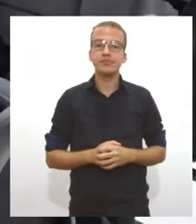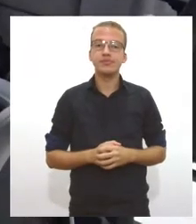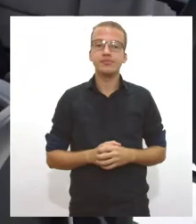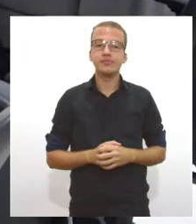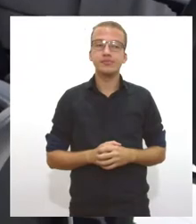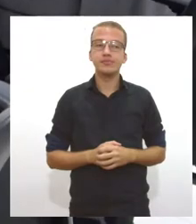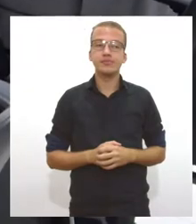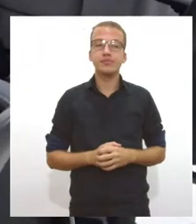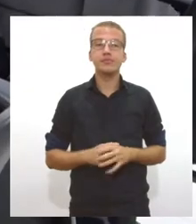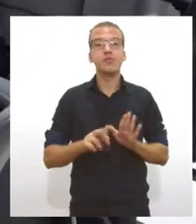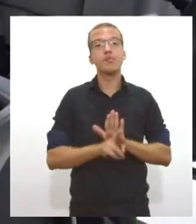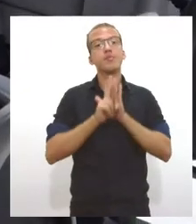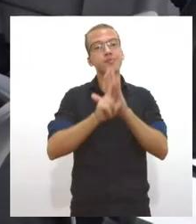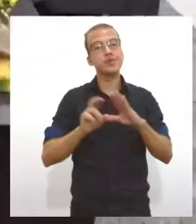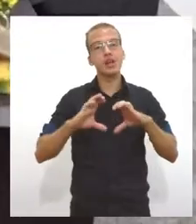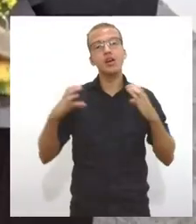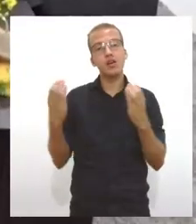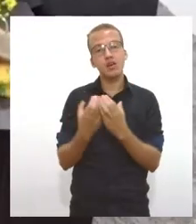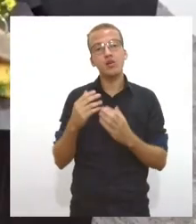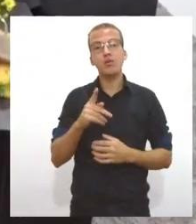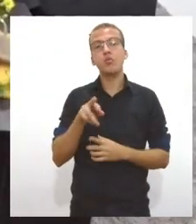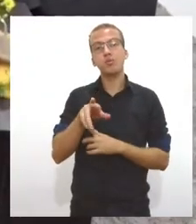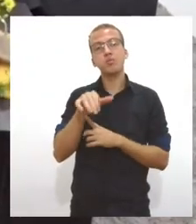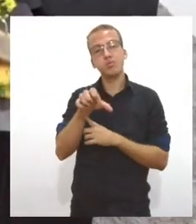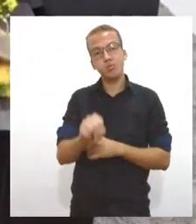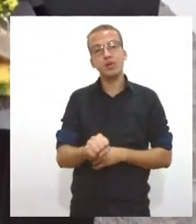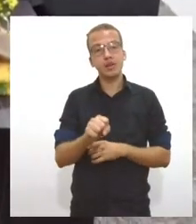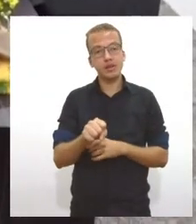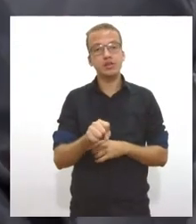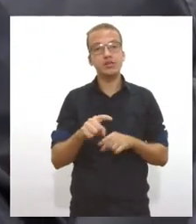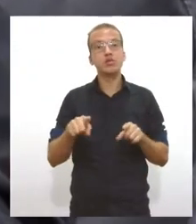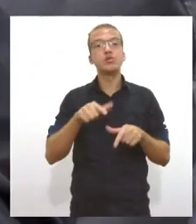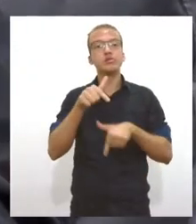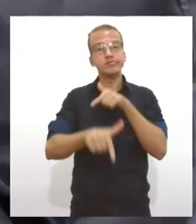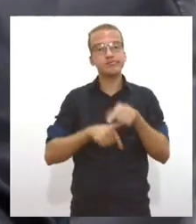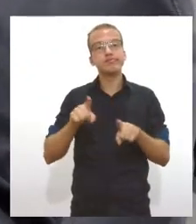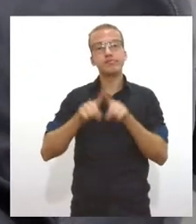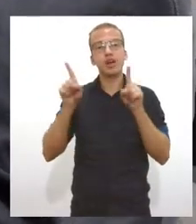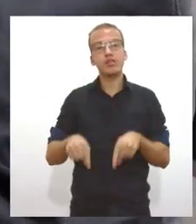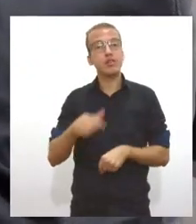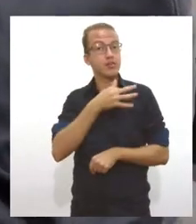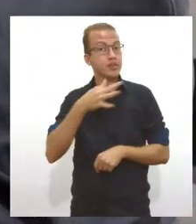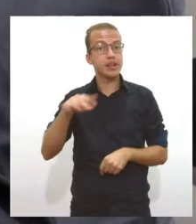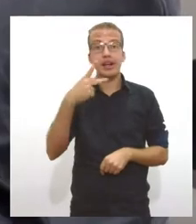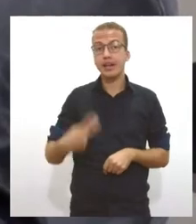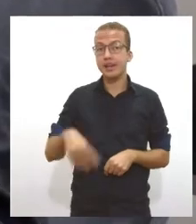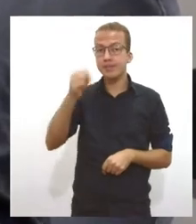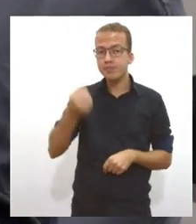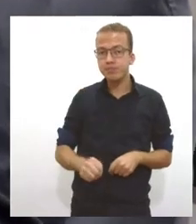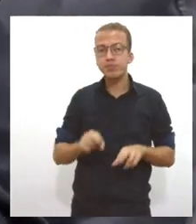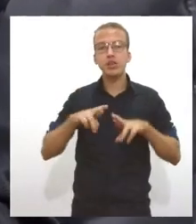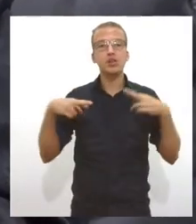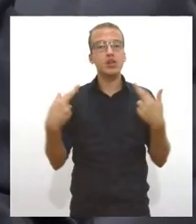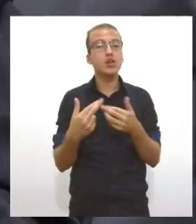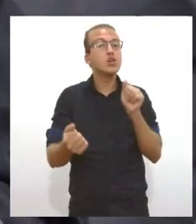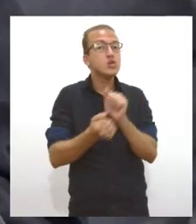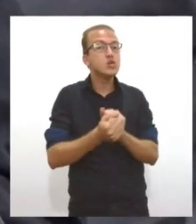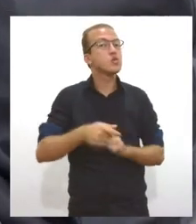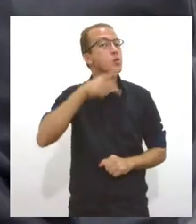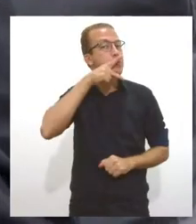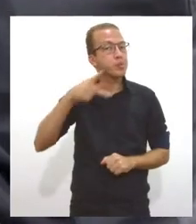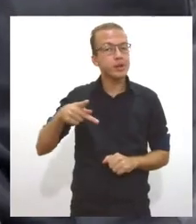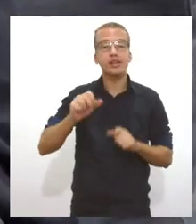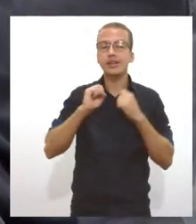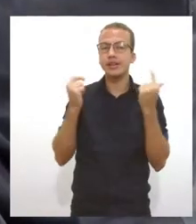Representantes da Comissão Pró-Saúde dos Servidores Federais em Sergipe se reuniram com o presidente da Alese, deputado Luciano Bispo, na última